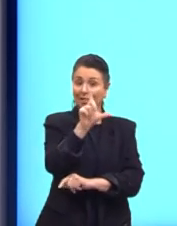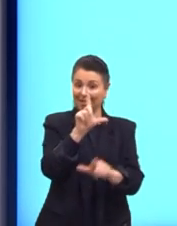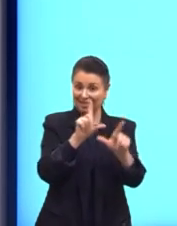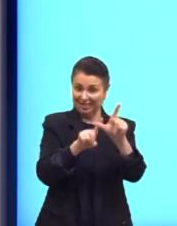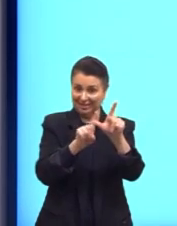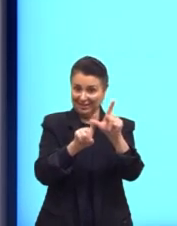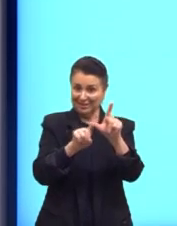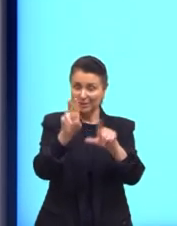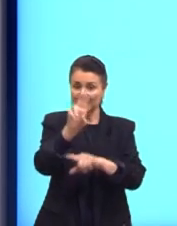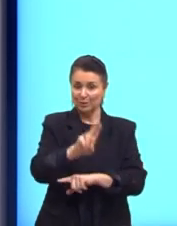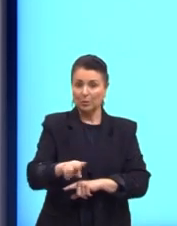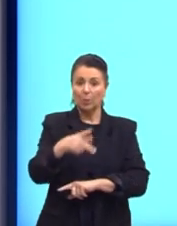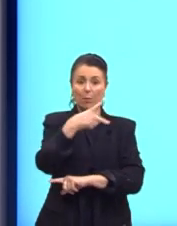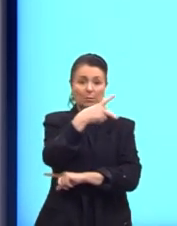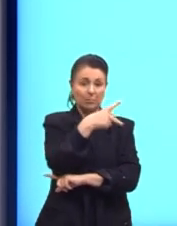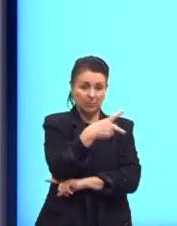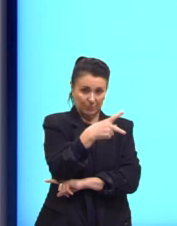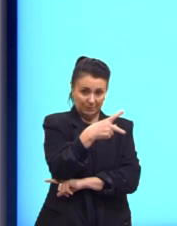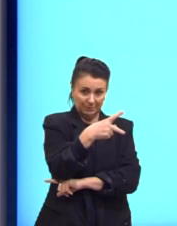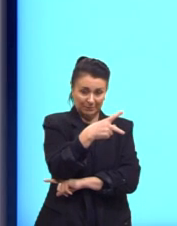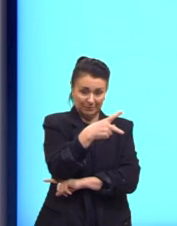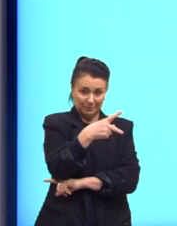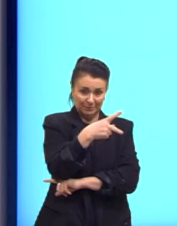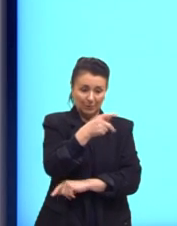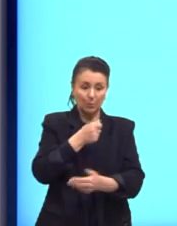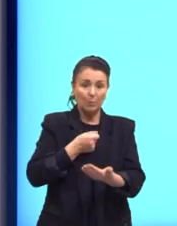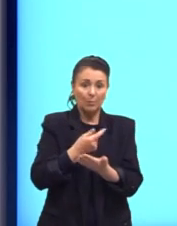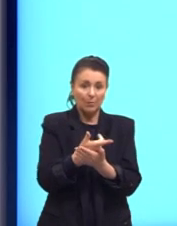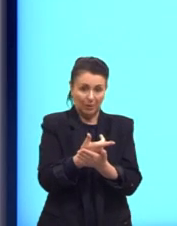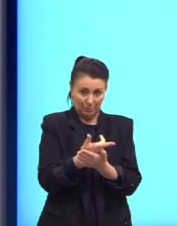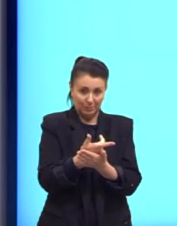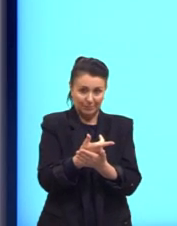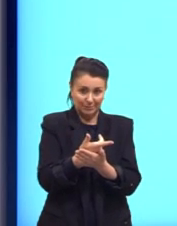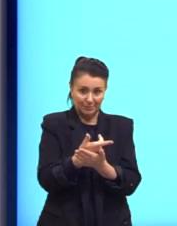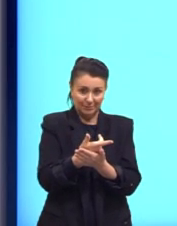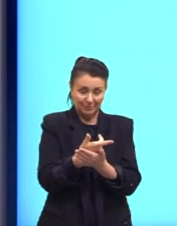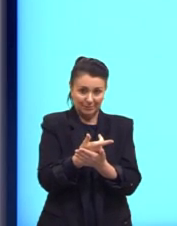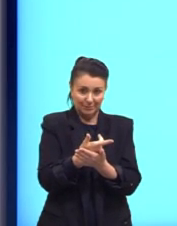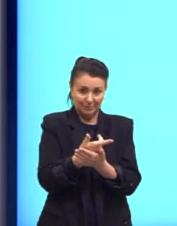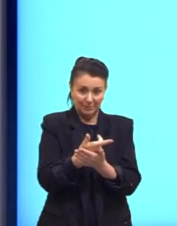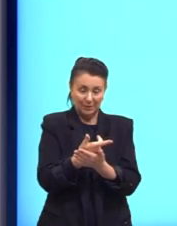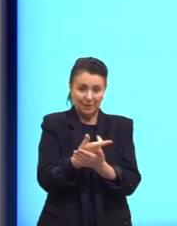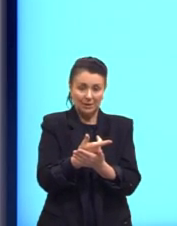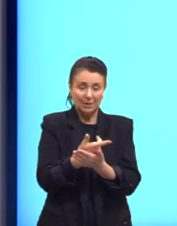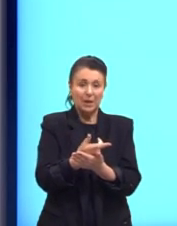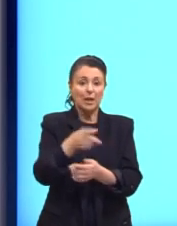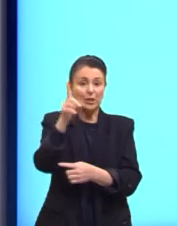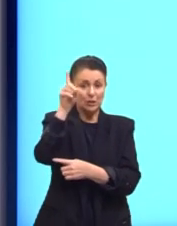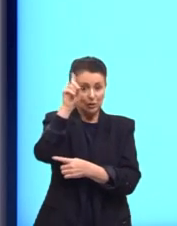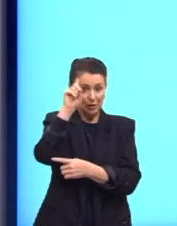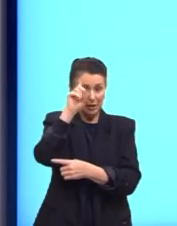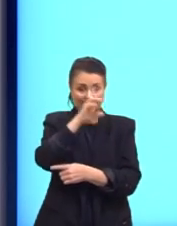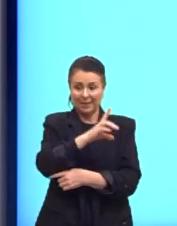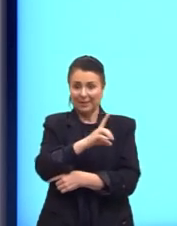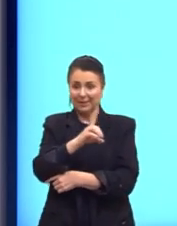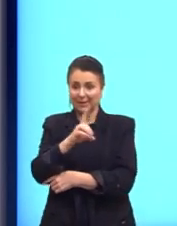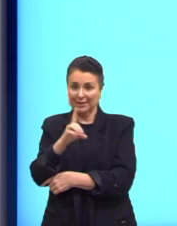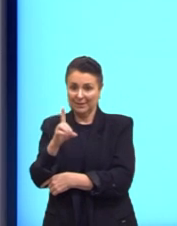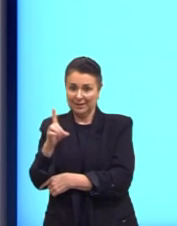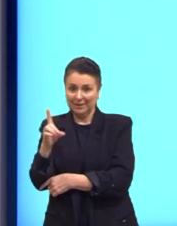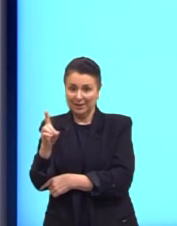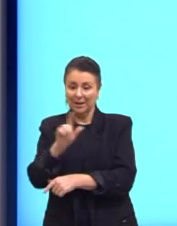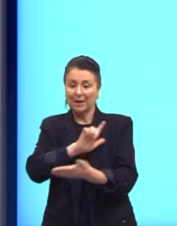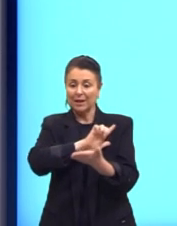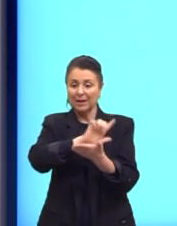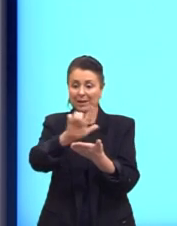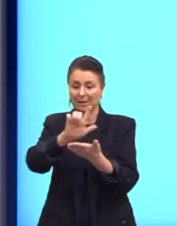dita, né? O P, que seria o valor pago, o preço que foi pago, a diária D, a taxa fixa de